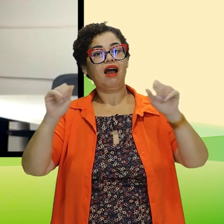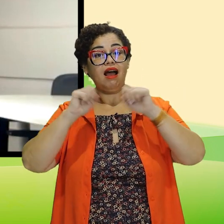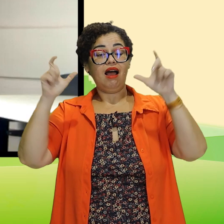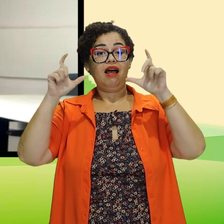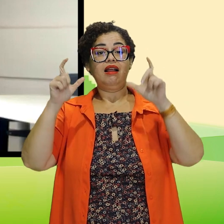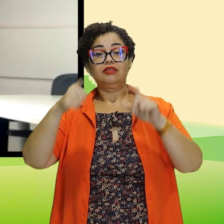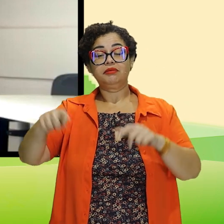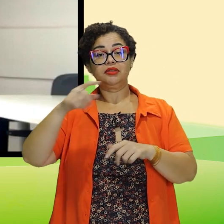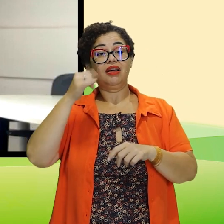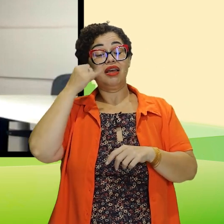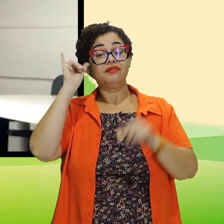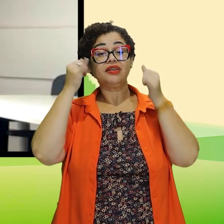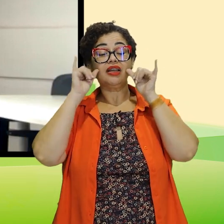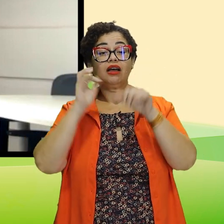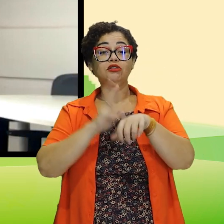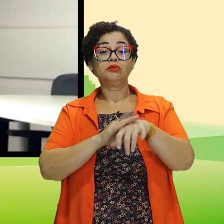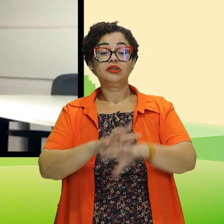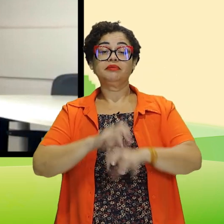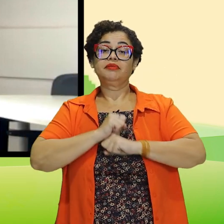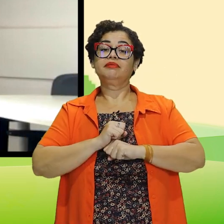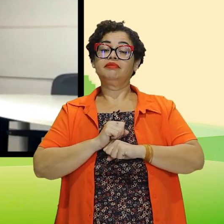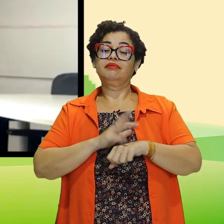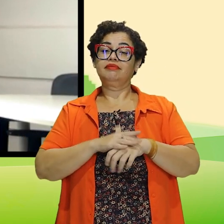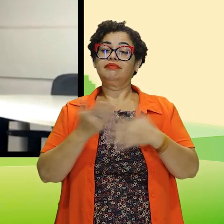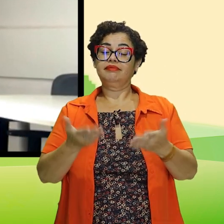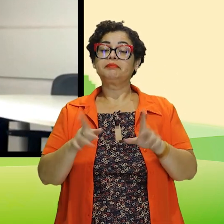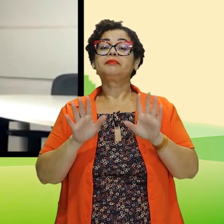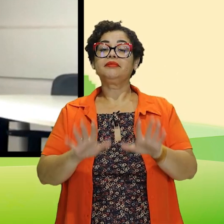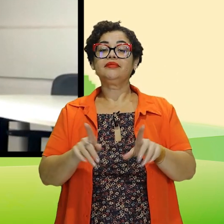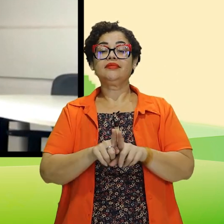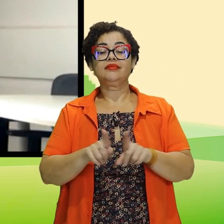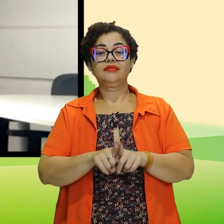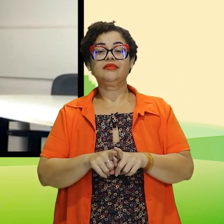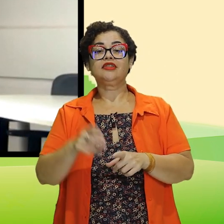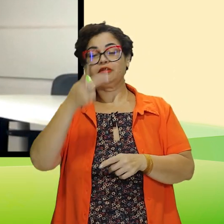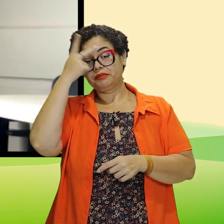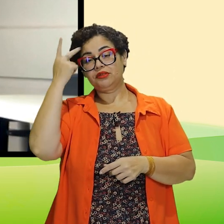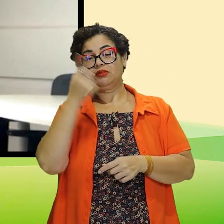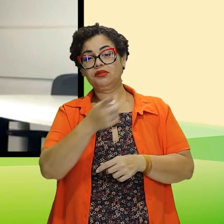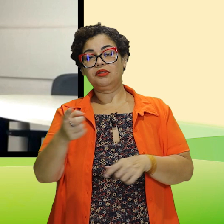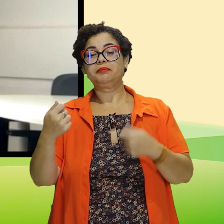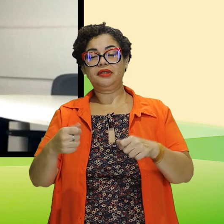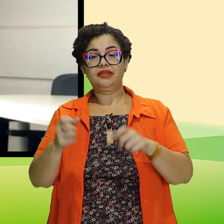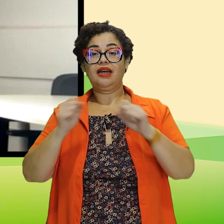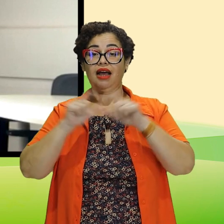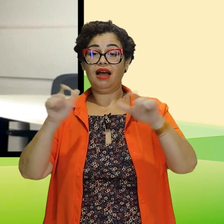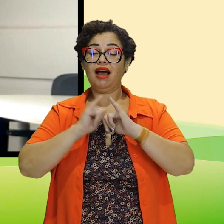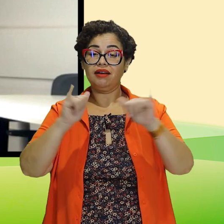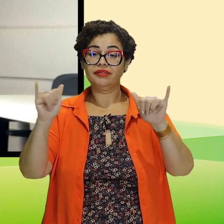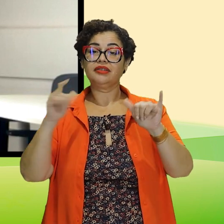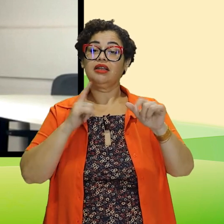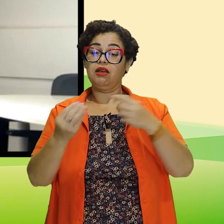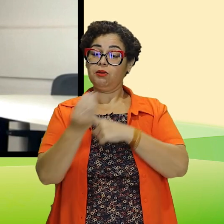alertas para que as pessoas não adoeçam diante dessas situações. Mas também é claro que essas pessoas precisam ser